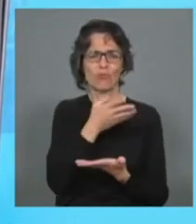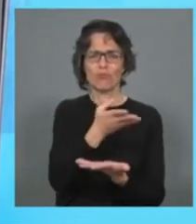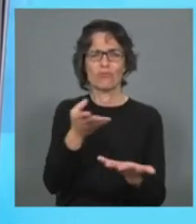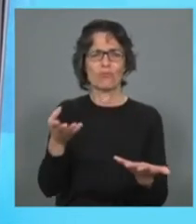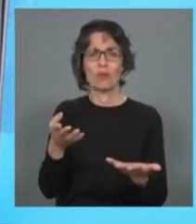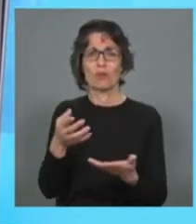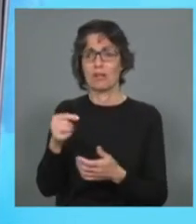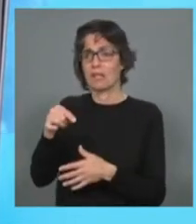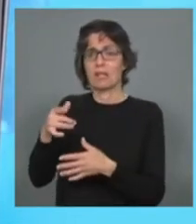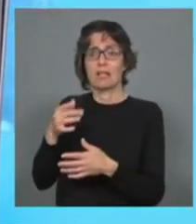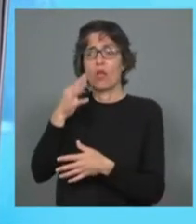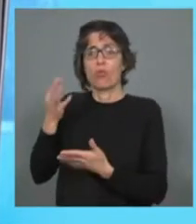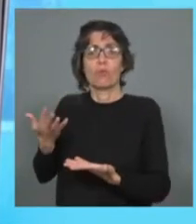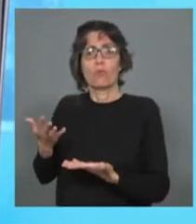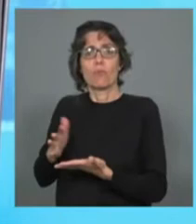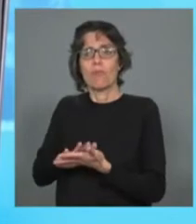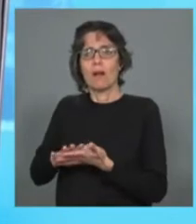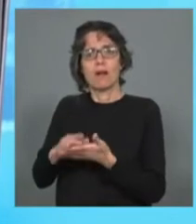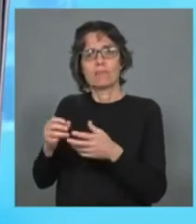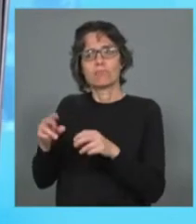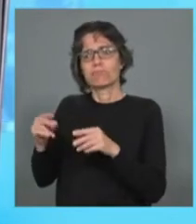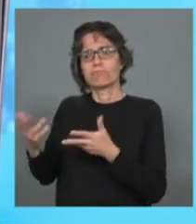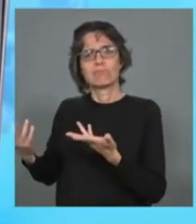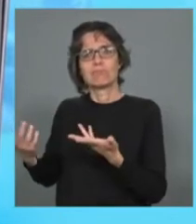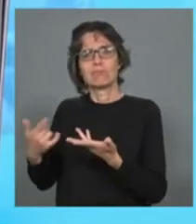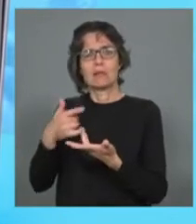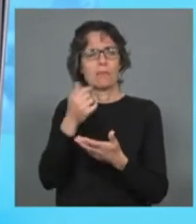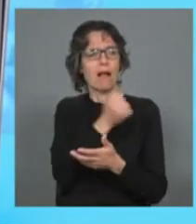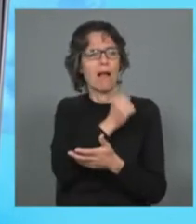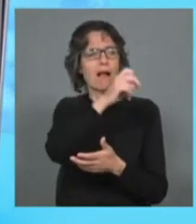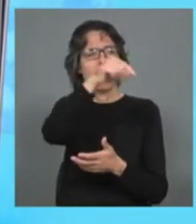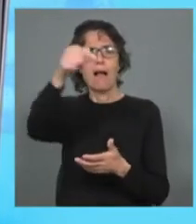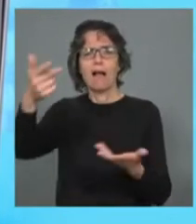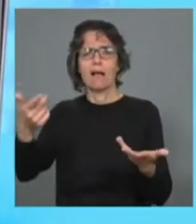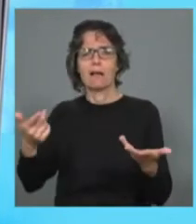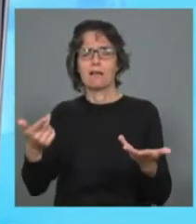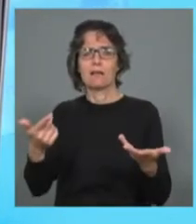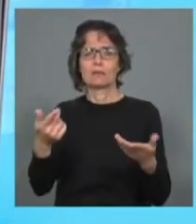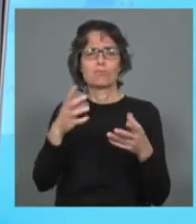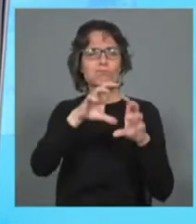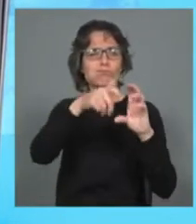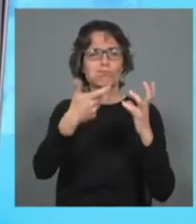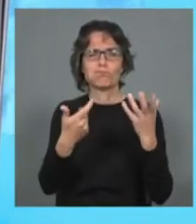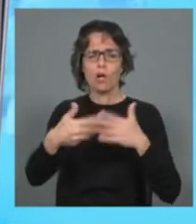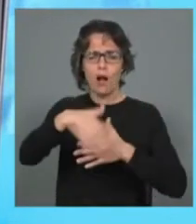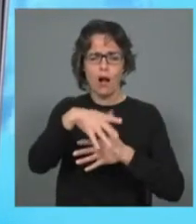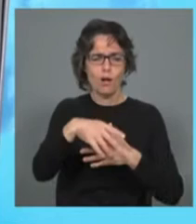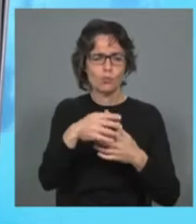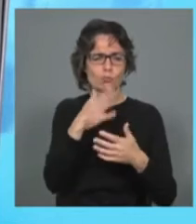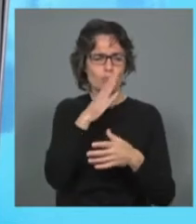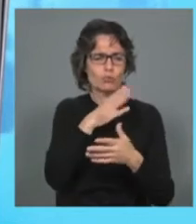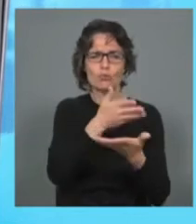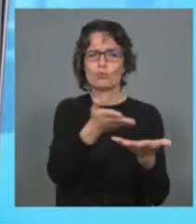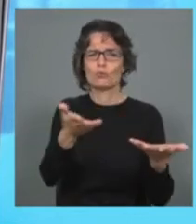aqui, portanto essa degradação das casas, das ruas, de todos os